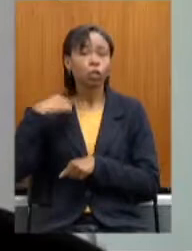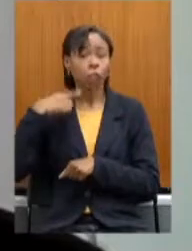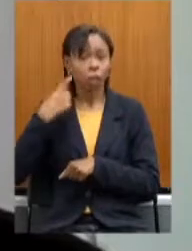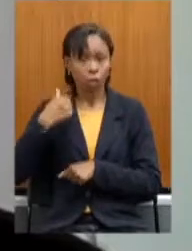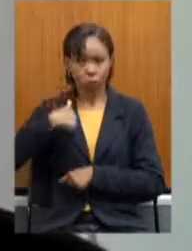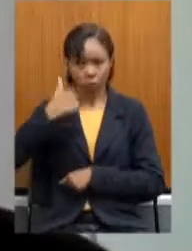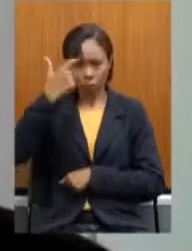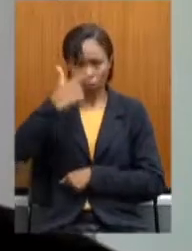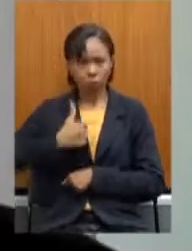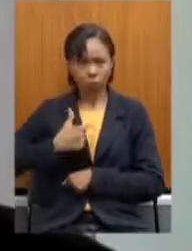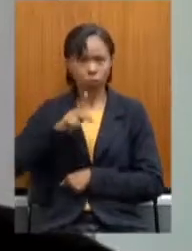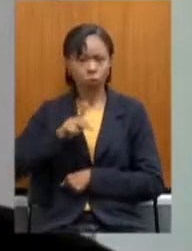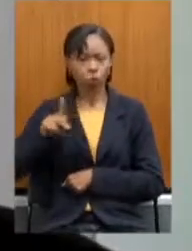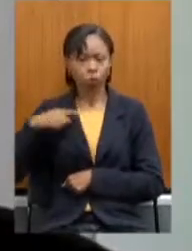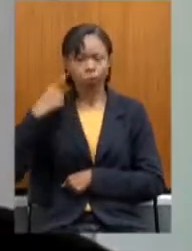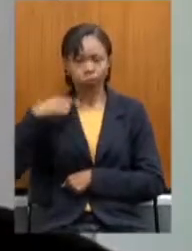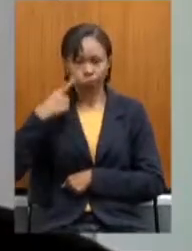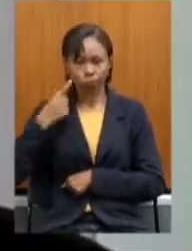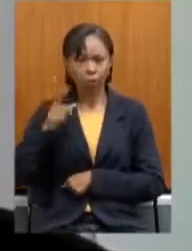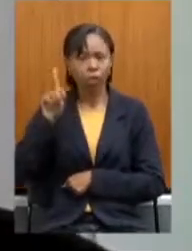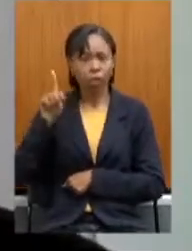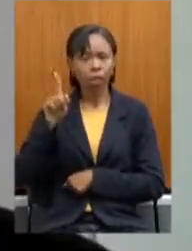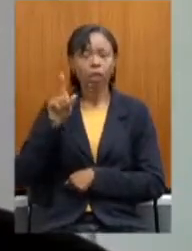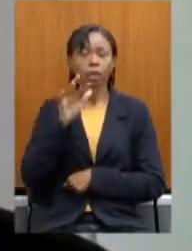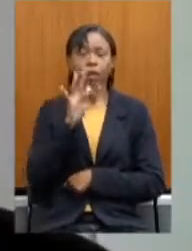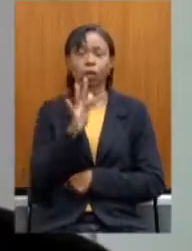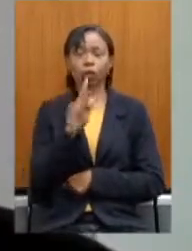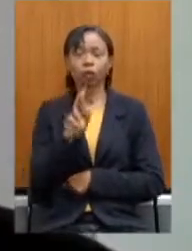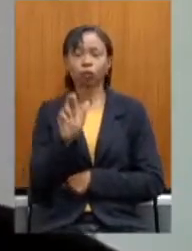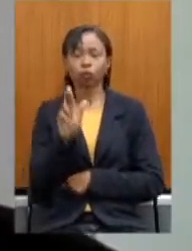direito, sou professor na unidade de frutal da UENC,